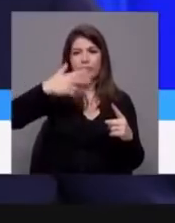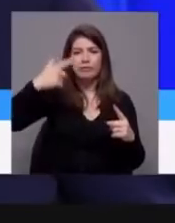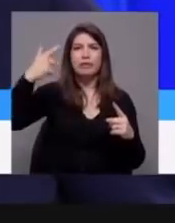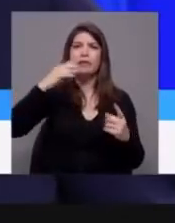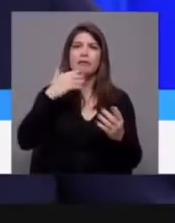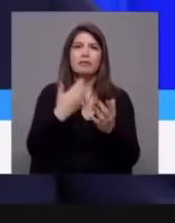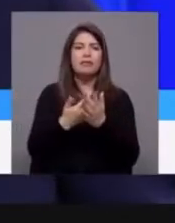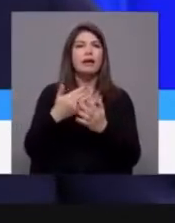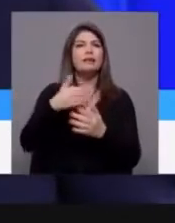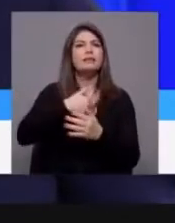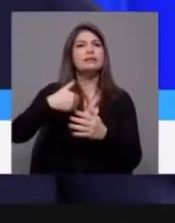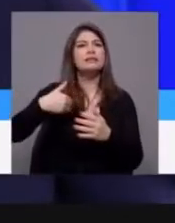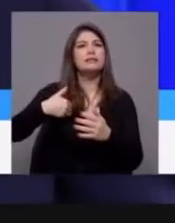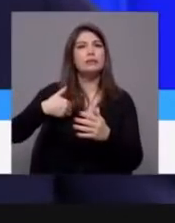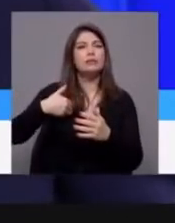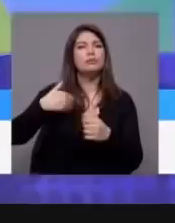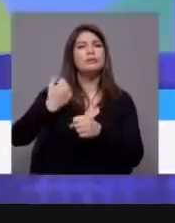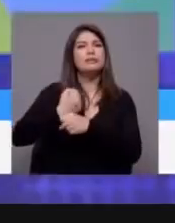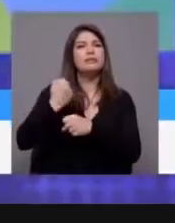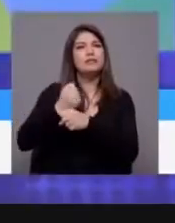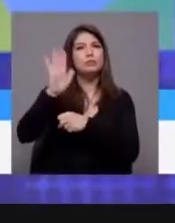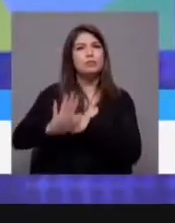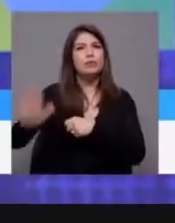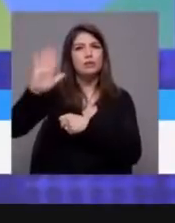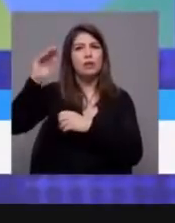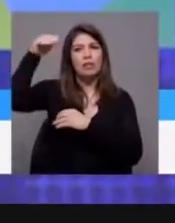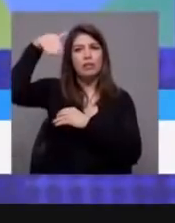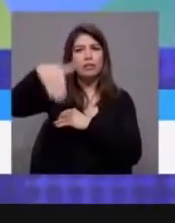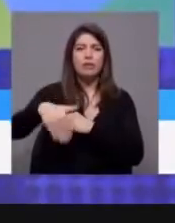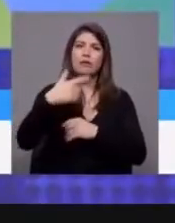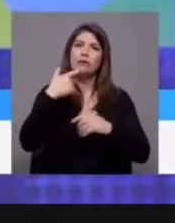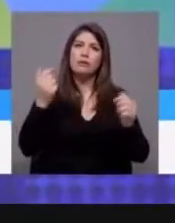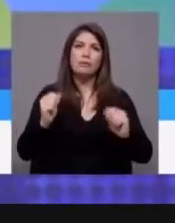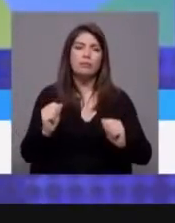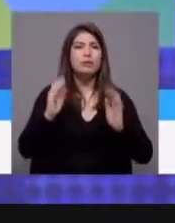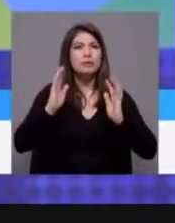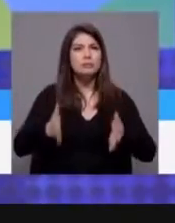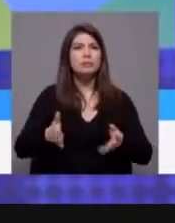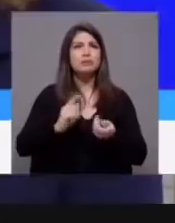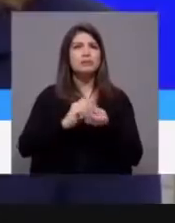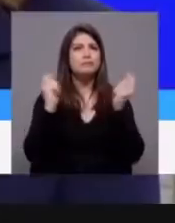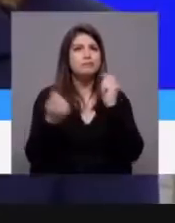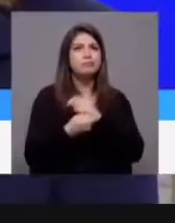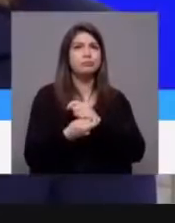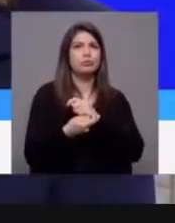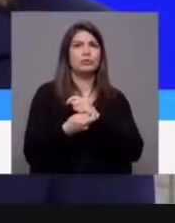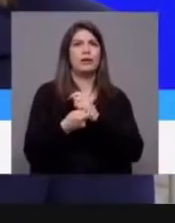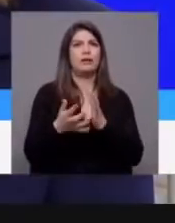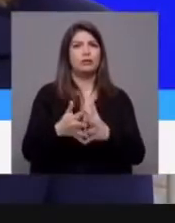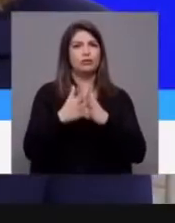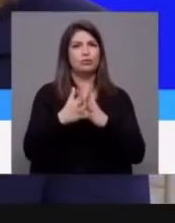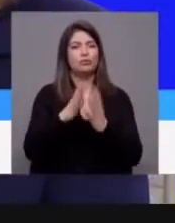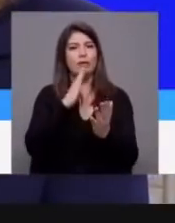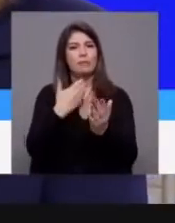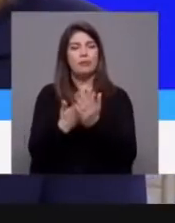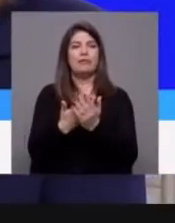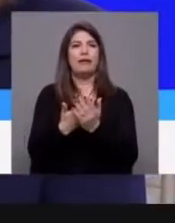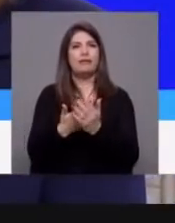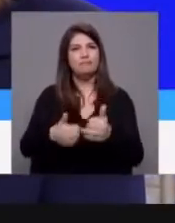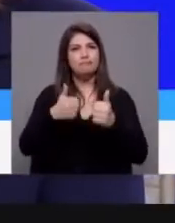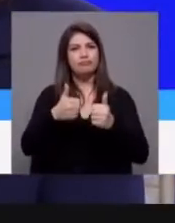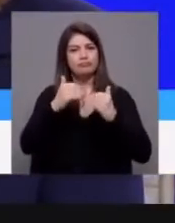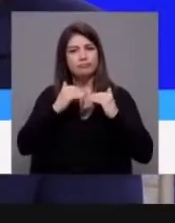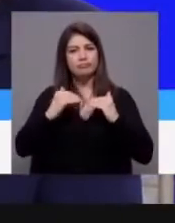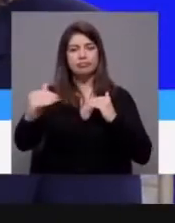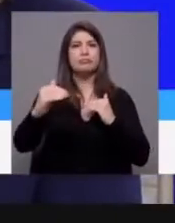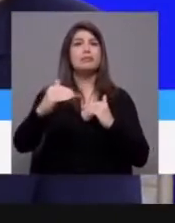mais o Serviço Nacional de Saúde. Nós precisamos de uma reestruturação do Serviço Nacional de Saúde que o torne capaz para o século XXI. De lidar com